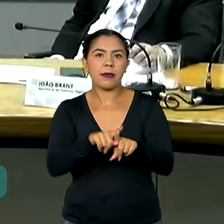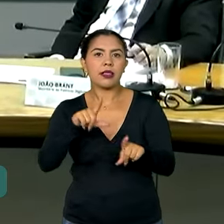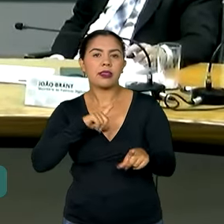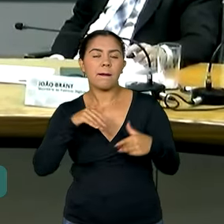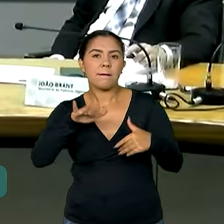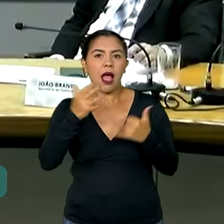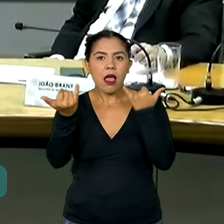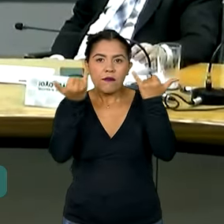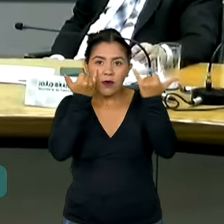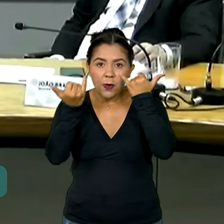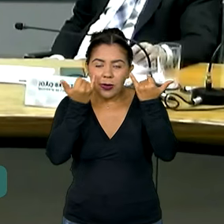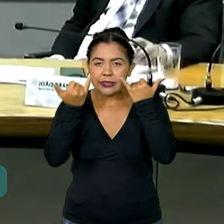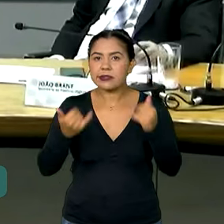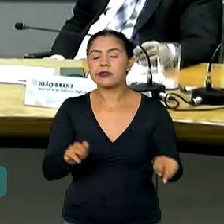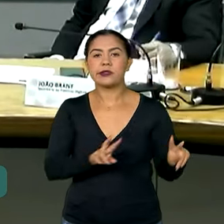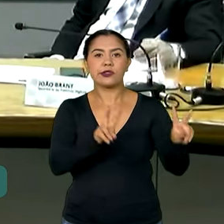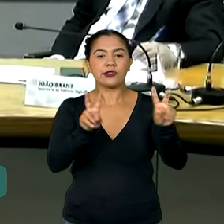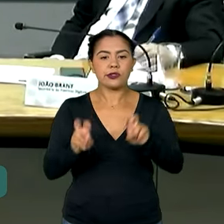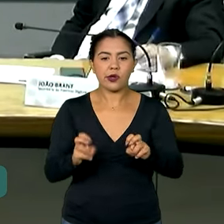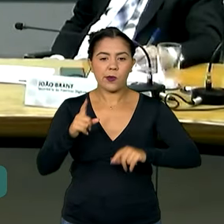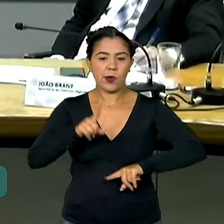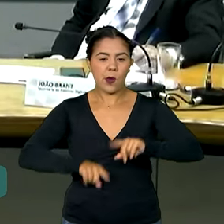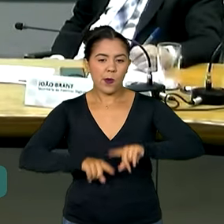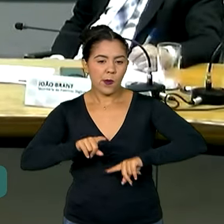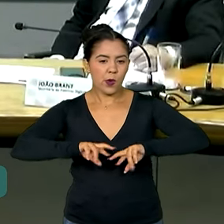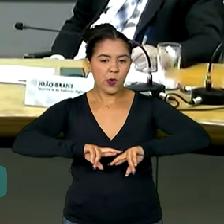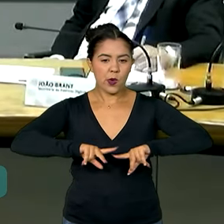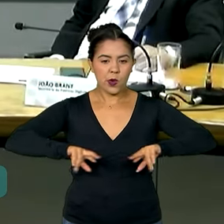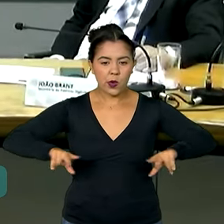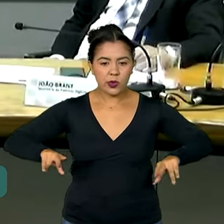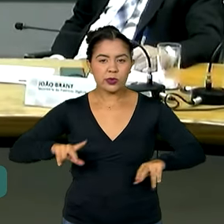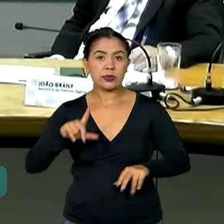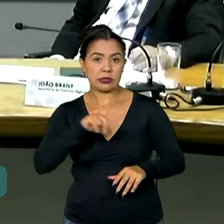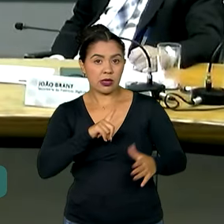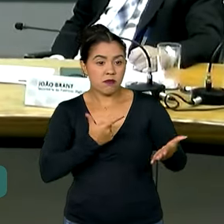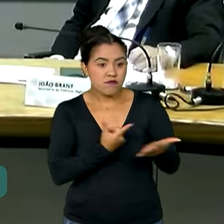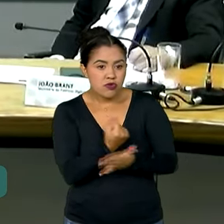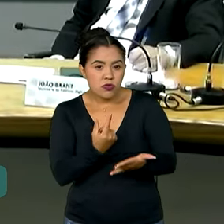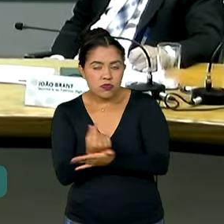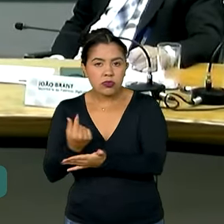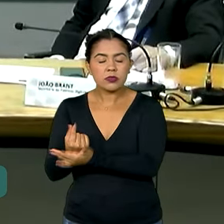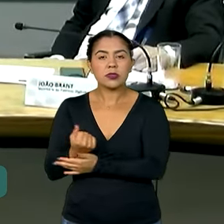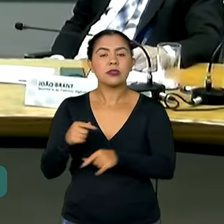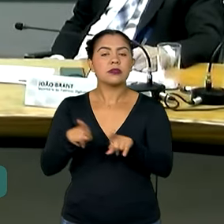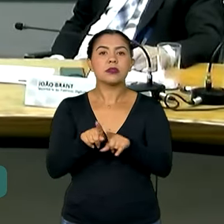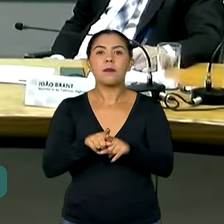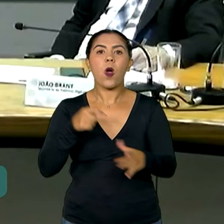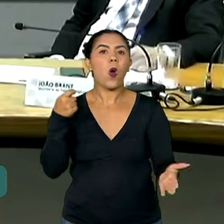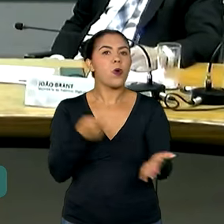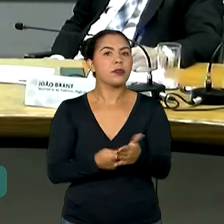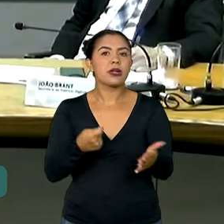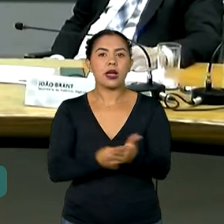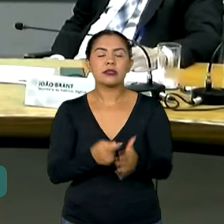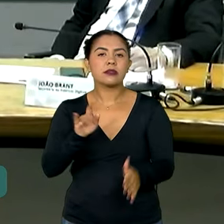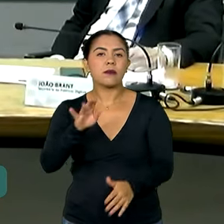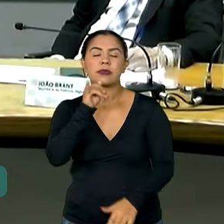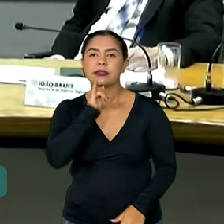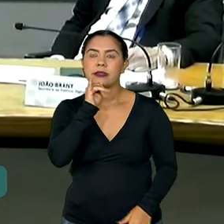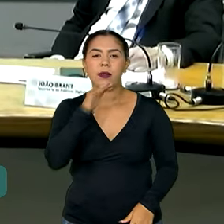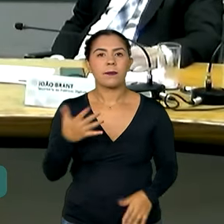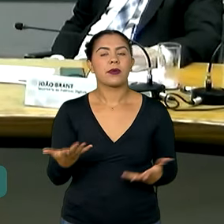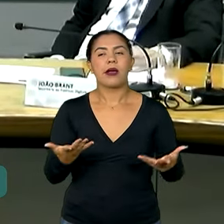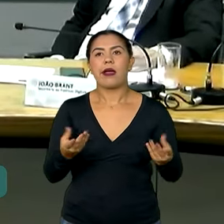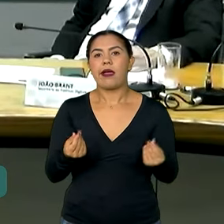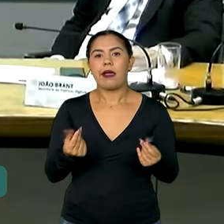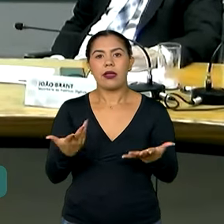os produtos que estão adquirindo, e também obrigações substantivas. Eventualmente, uma obrigação